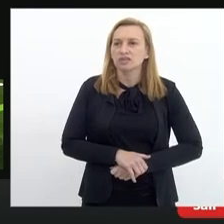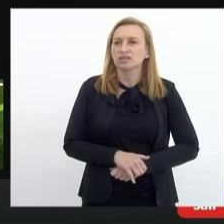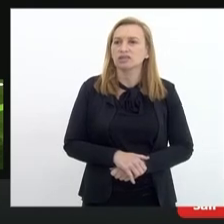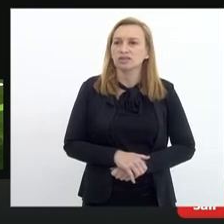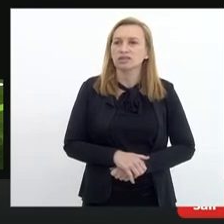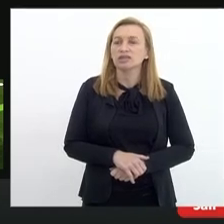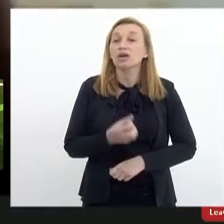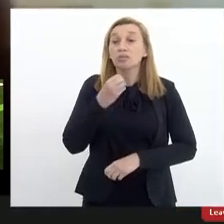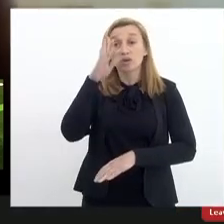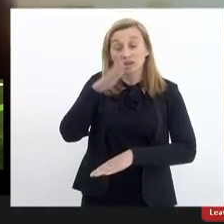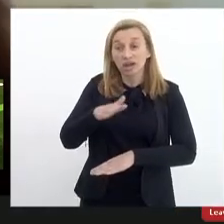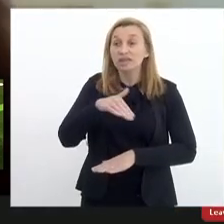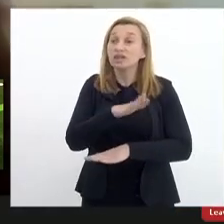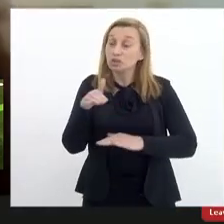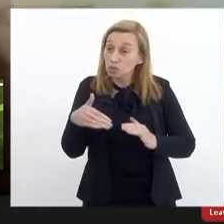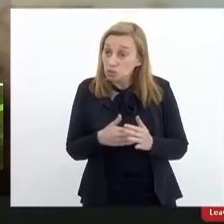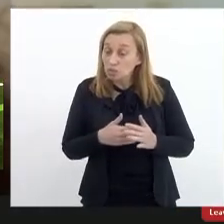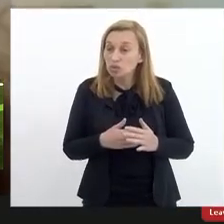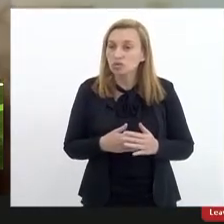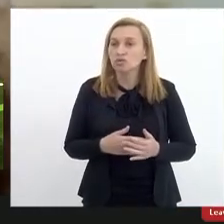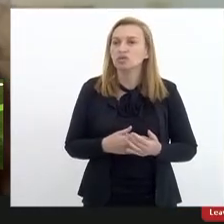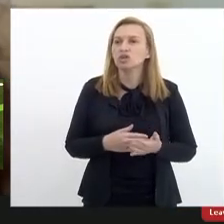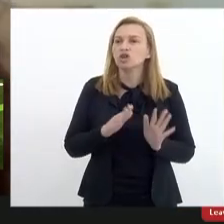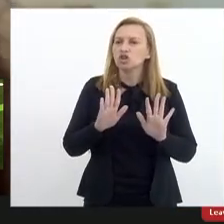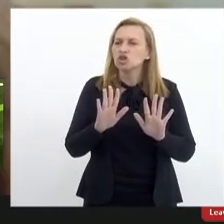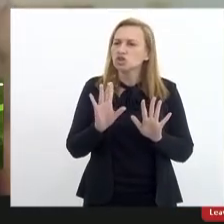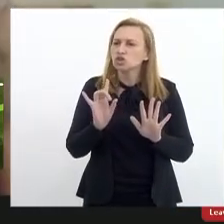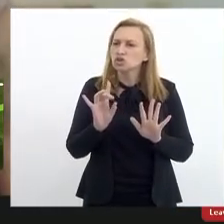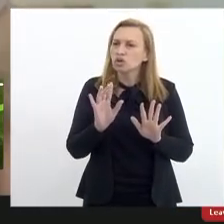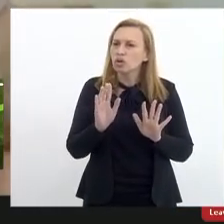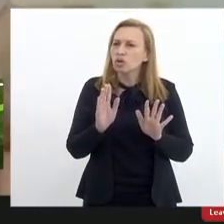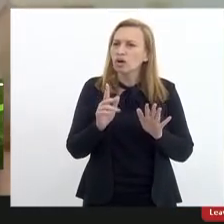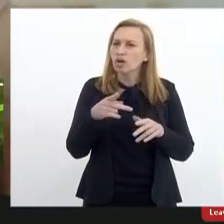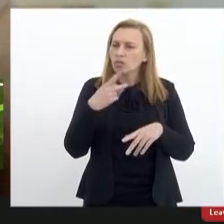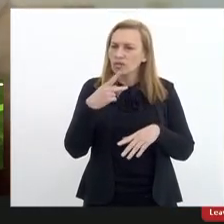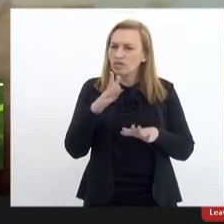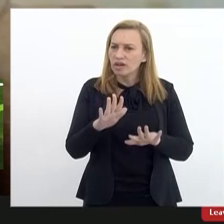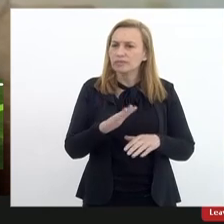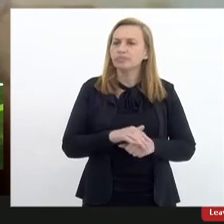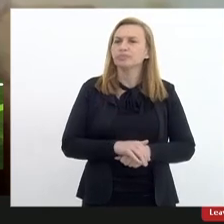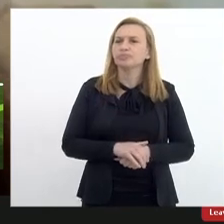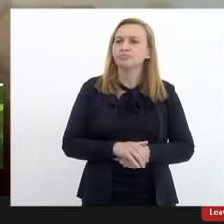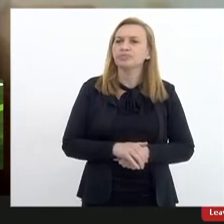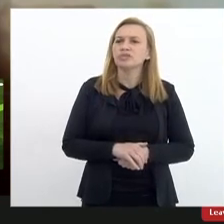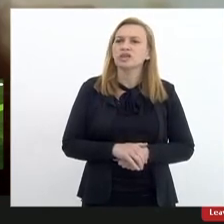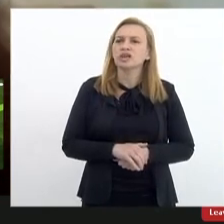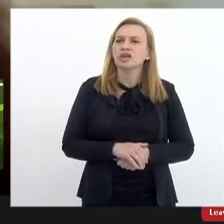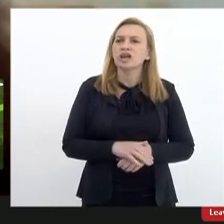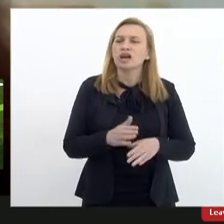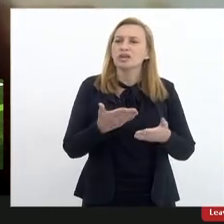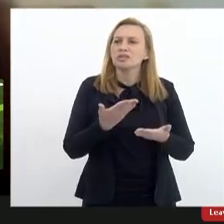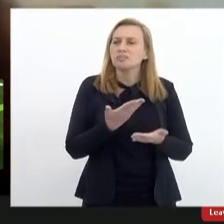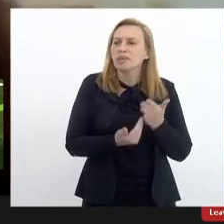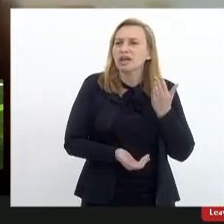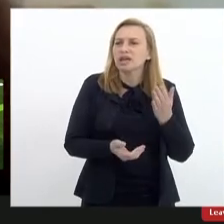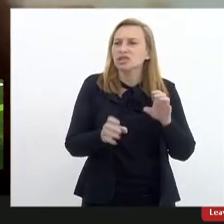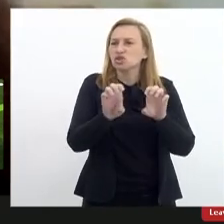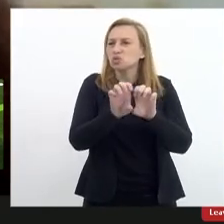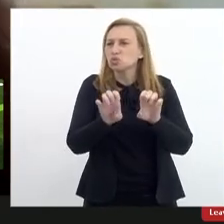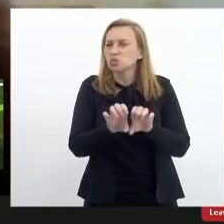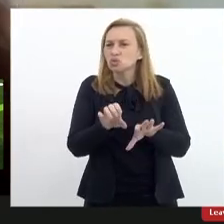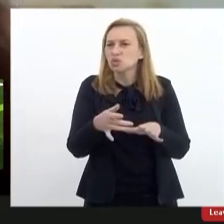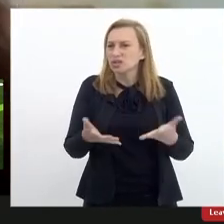bom boa tarde a todos fazer só algumas observações em que pese toda a estrutura ruim